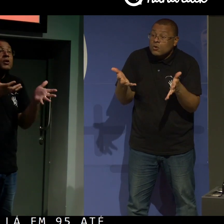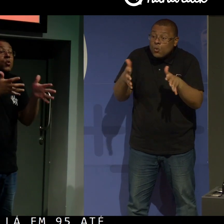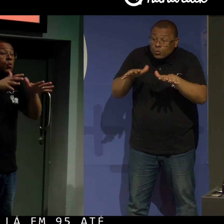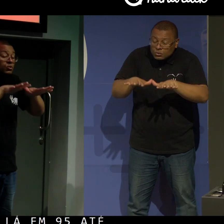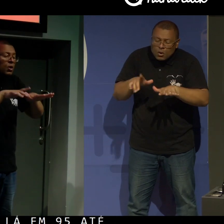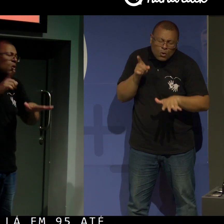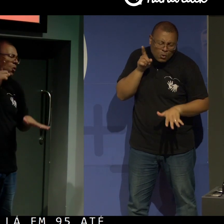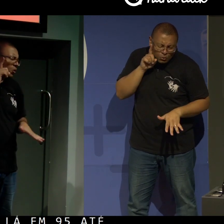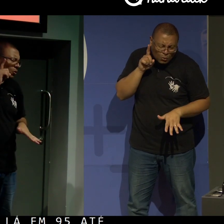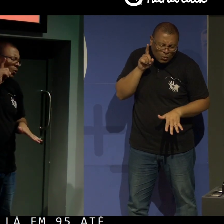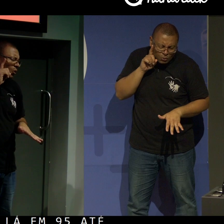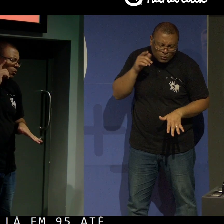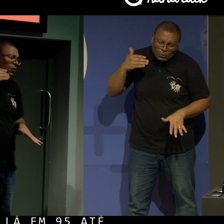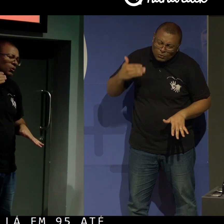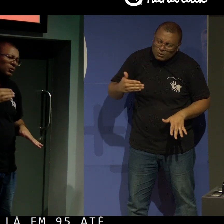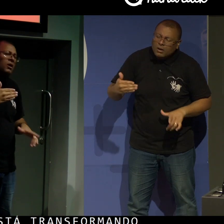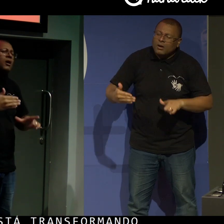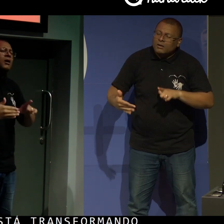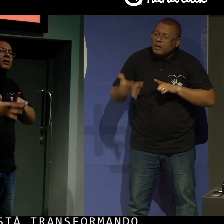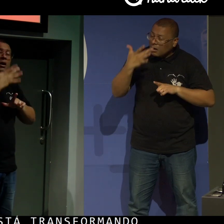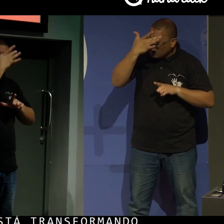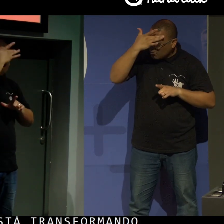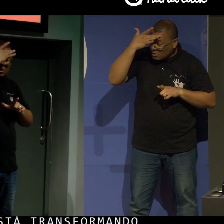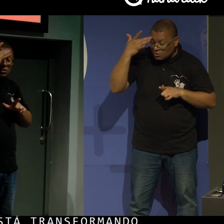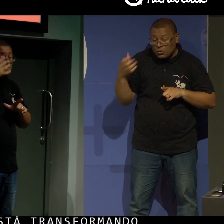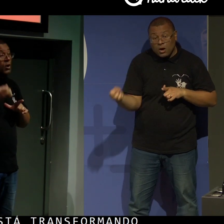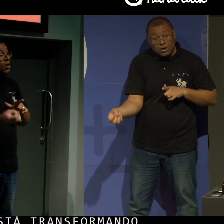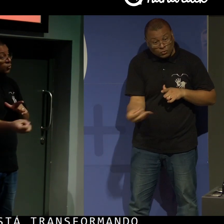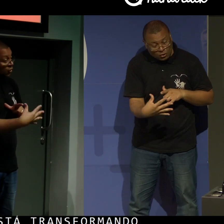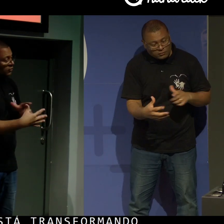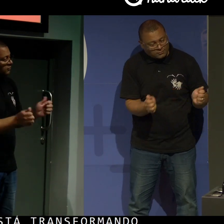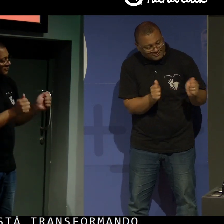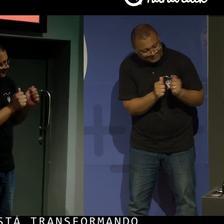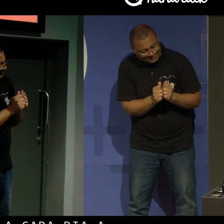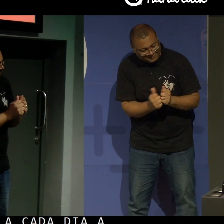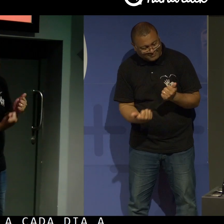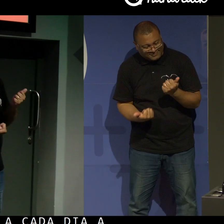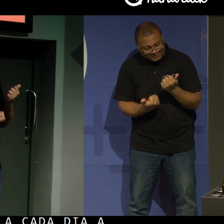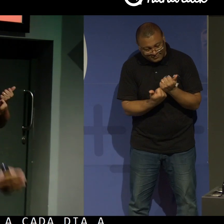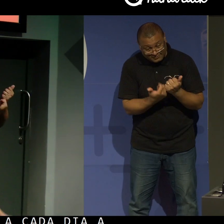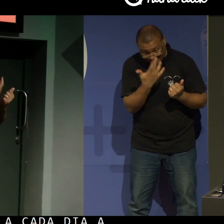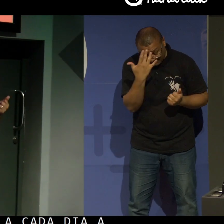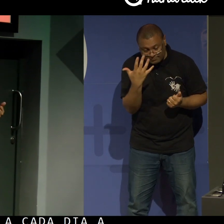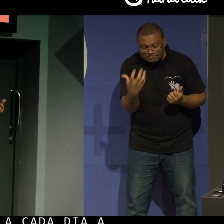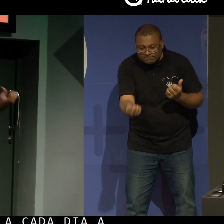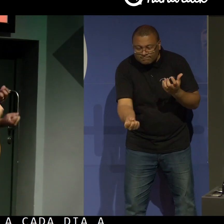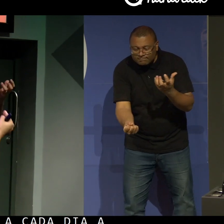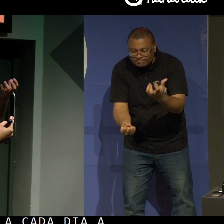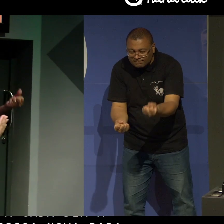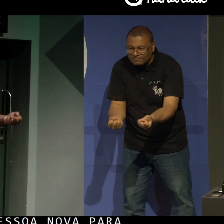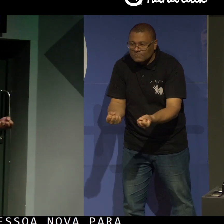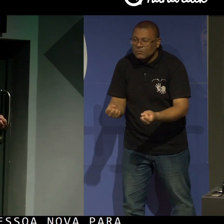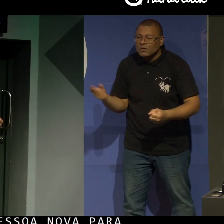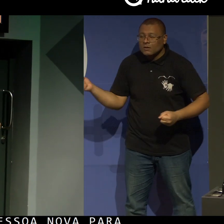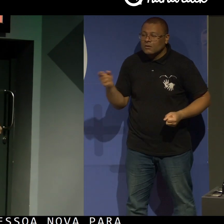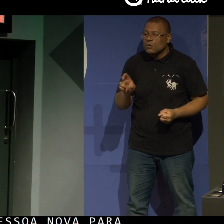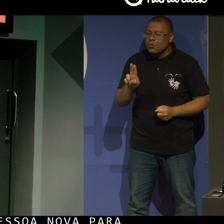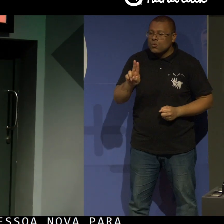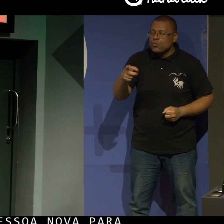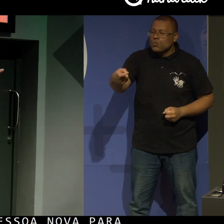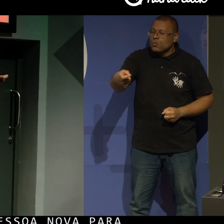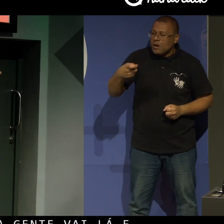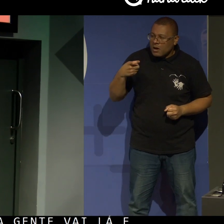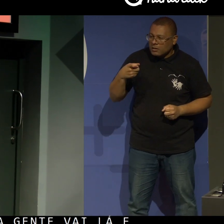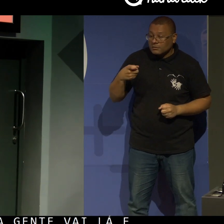dia, a gente tem uma pessoa nova para engajar, então, a gente vai lá e engaja toda a equipe de UX, muda o